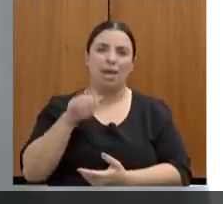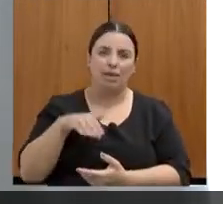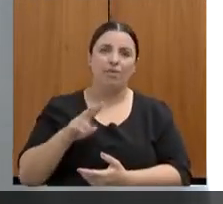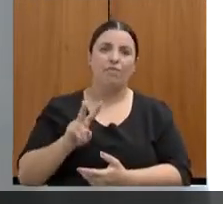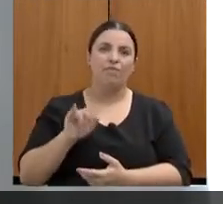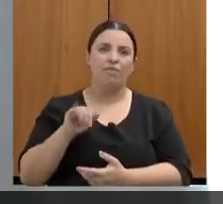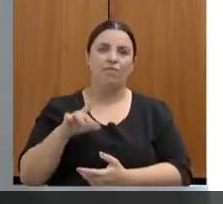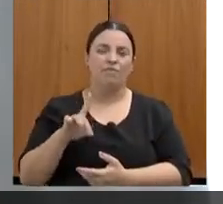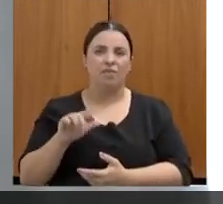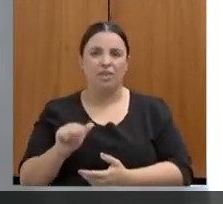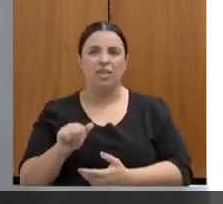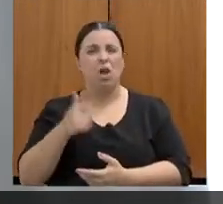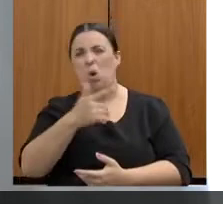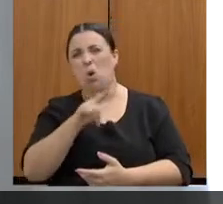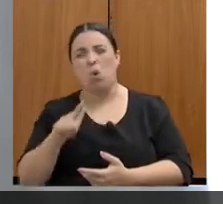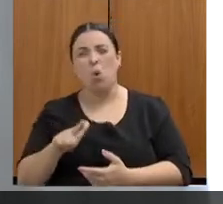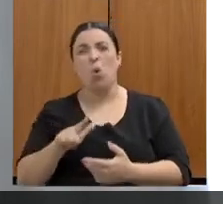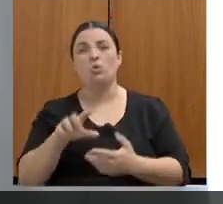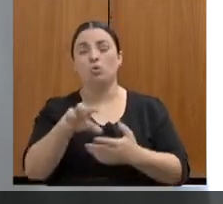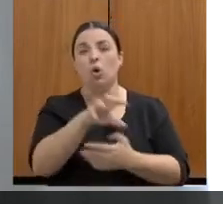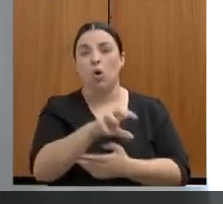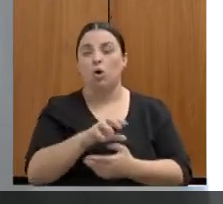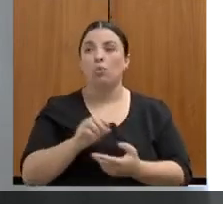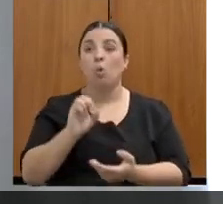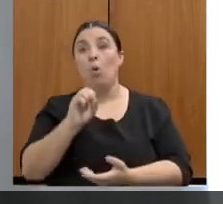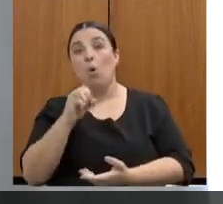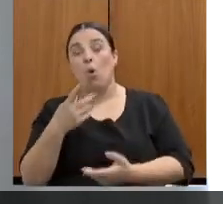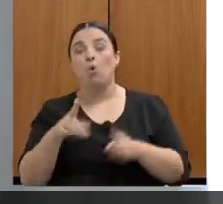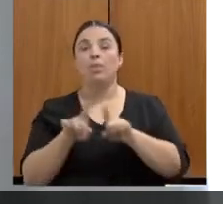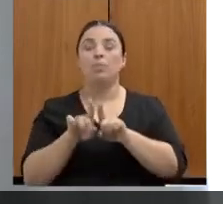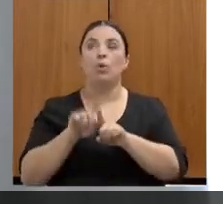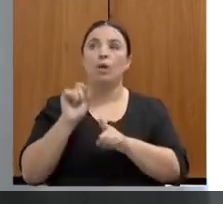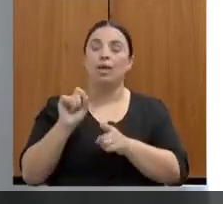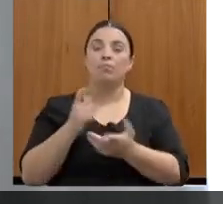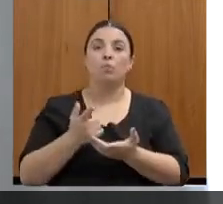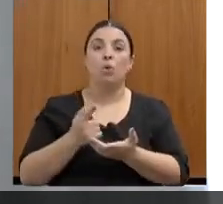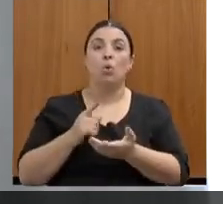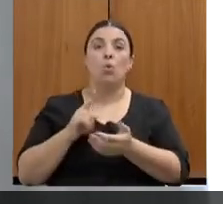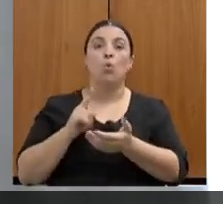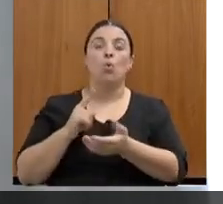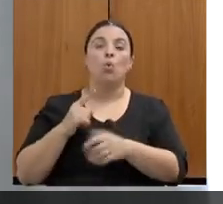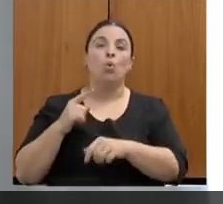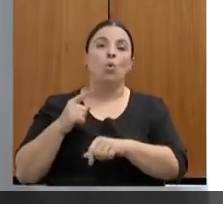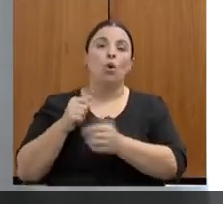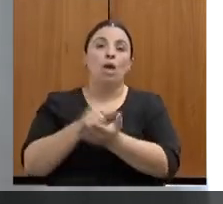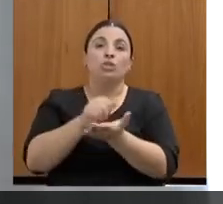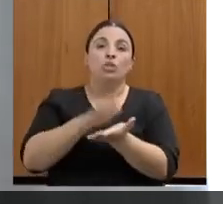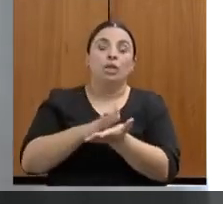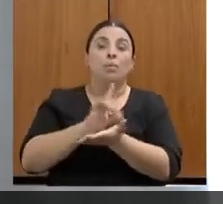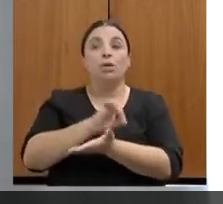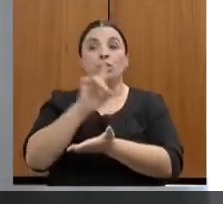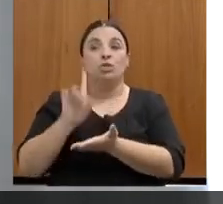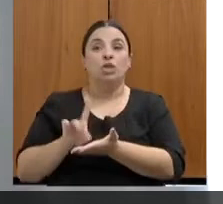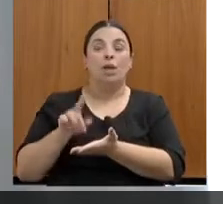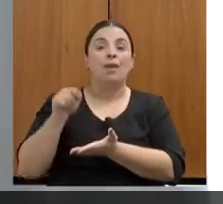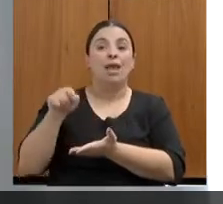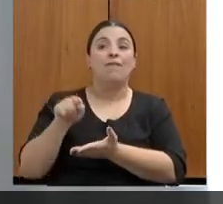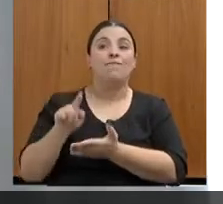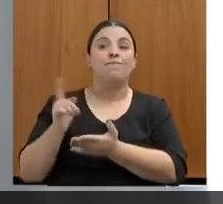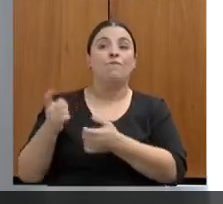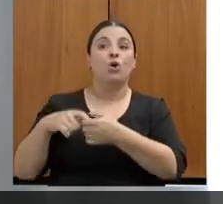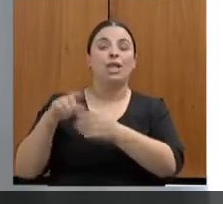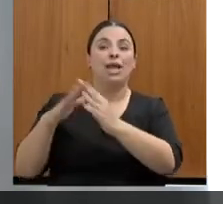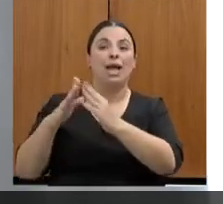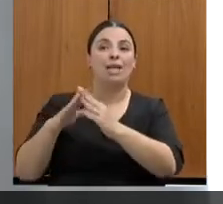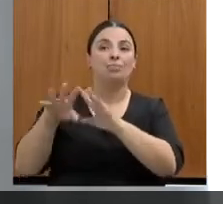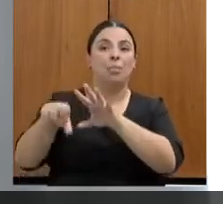agendamento para ela poder retirar os pertences. É claro que, se for uma situação de emergência, ela vai acontecer essa